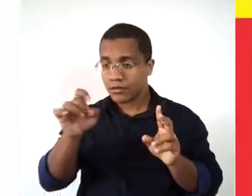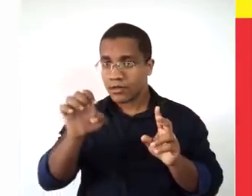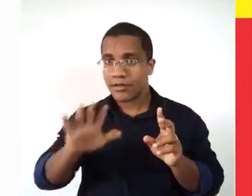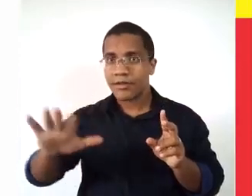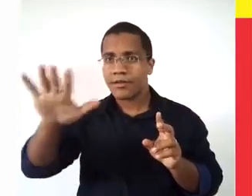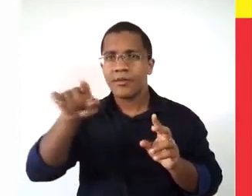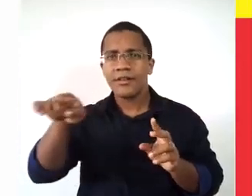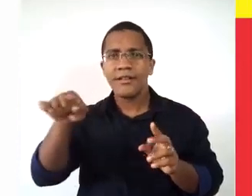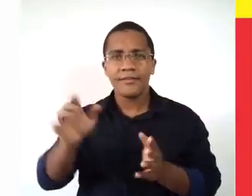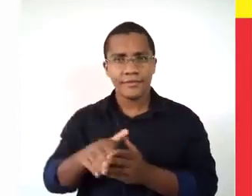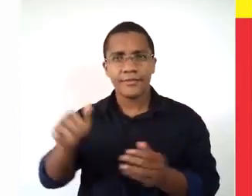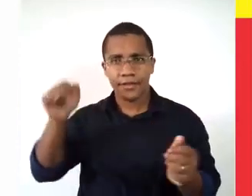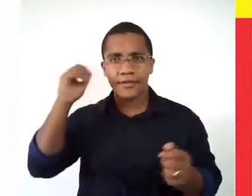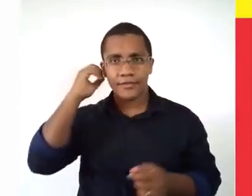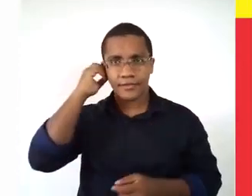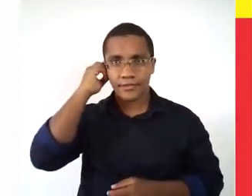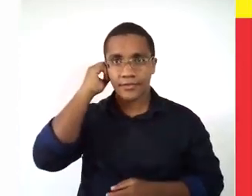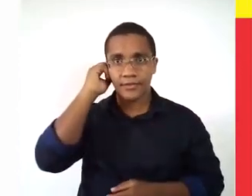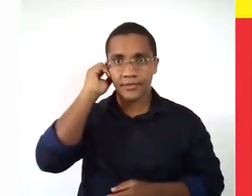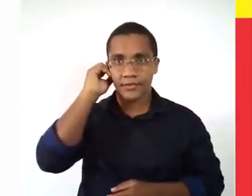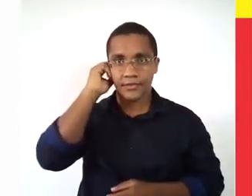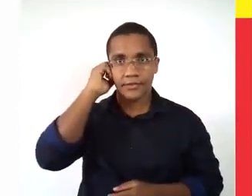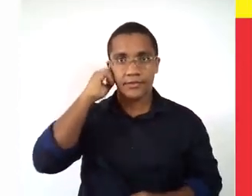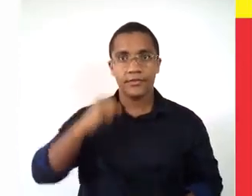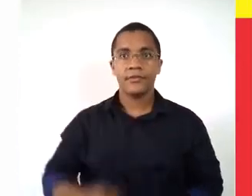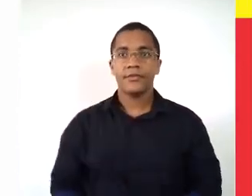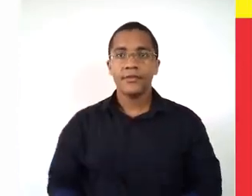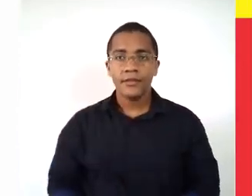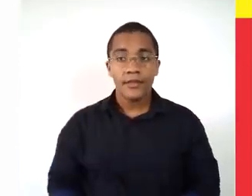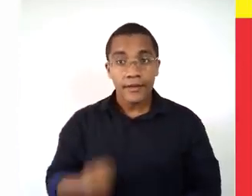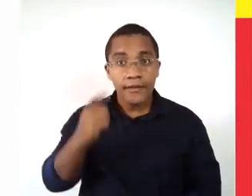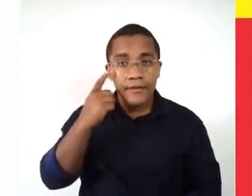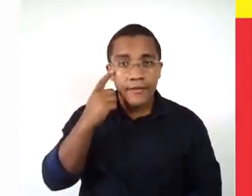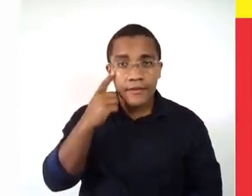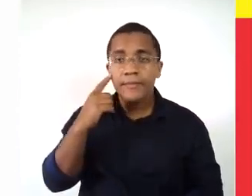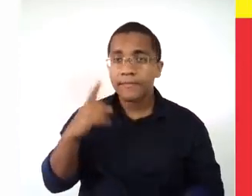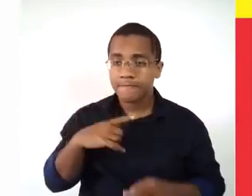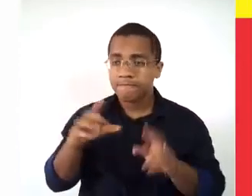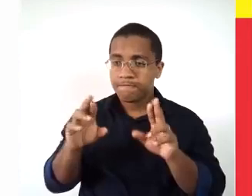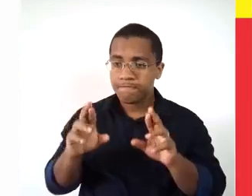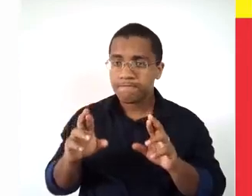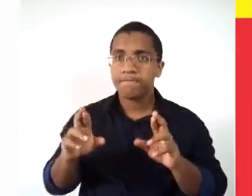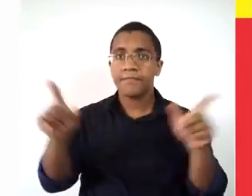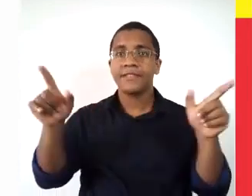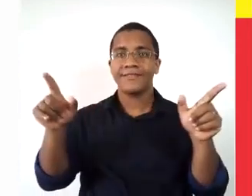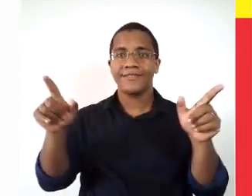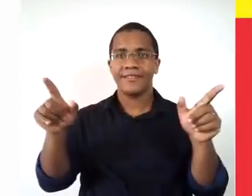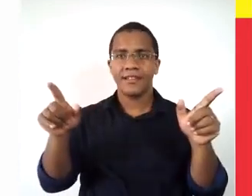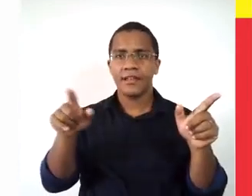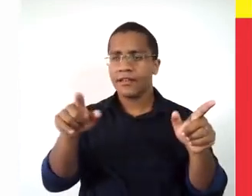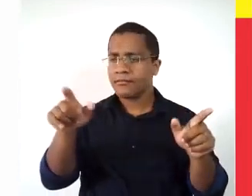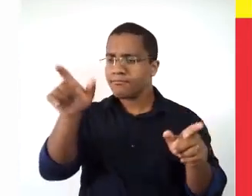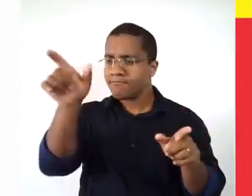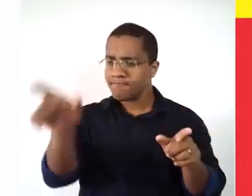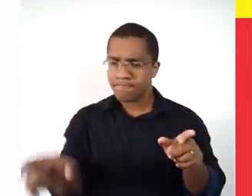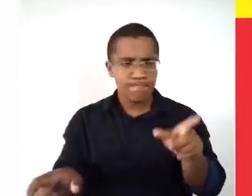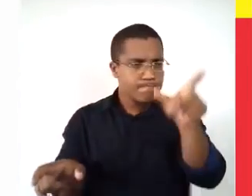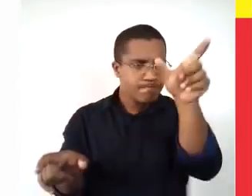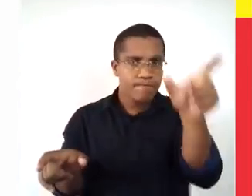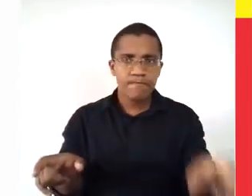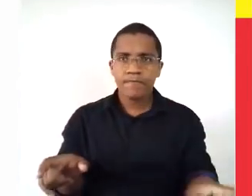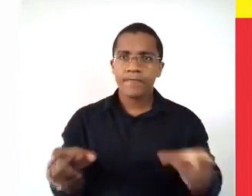europeus aí são os espanhóis, especificamente. Então, a gente vai ver que existe uma diferença muito grande de hábitos, de postura.